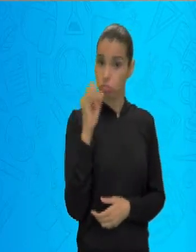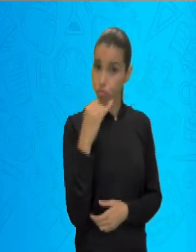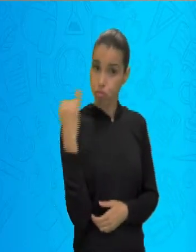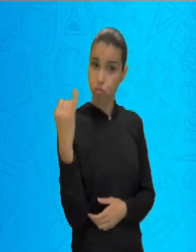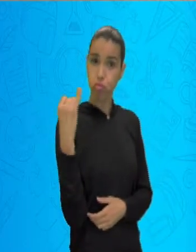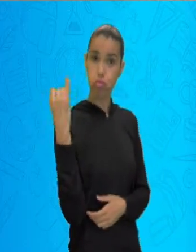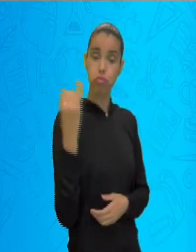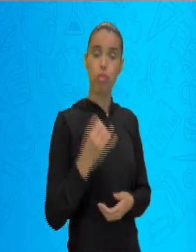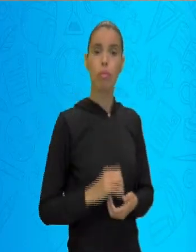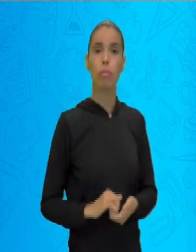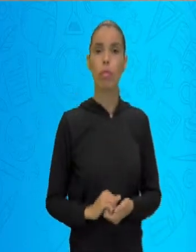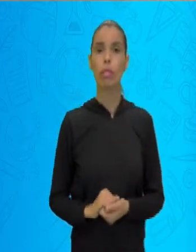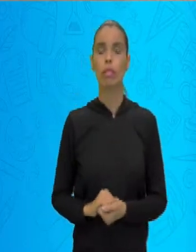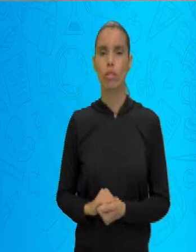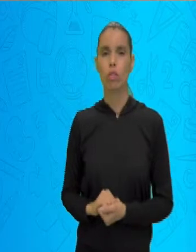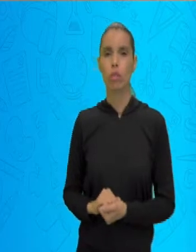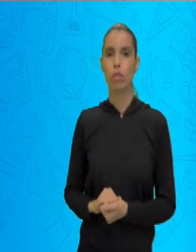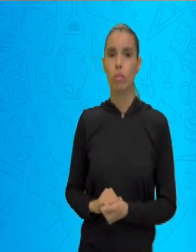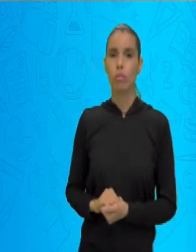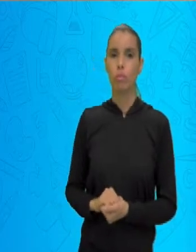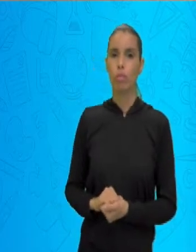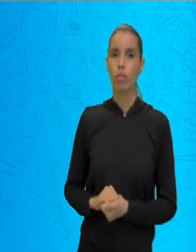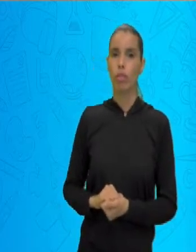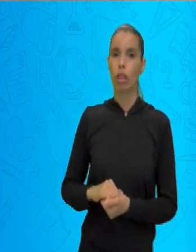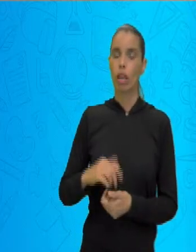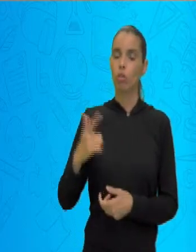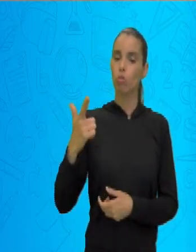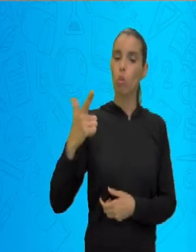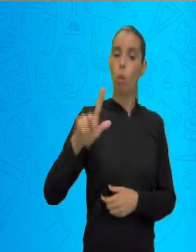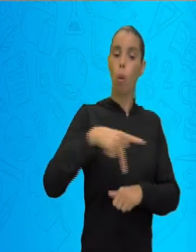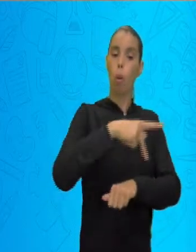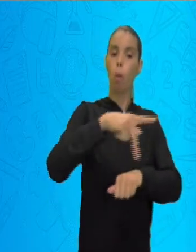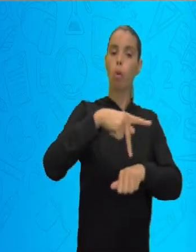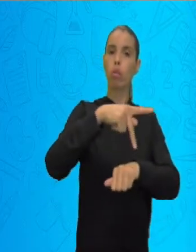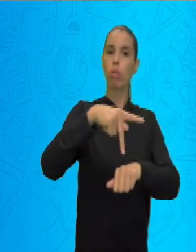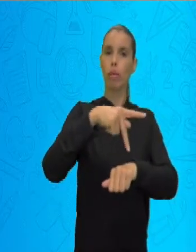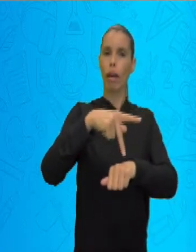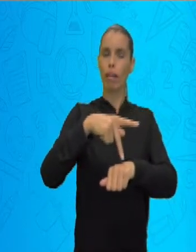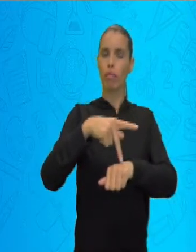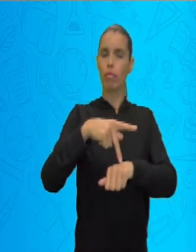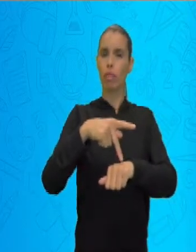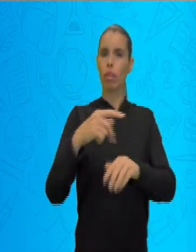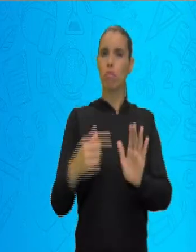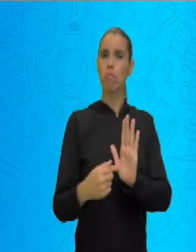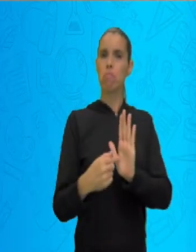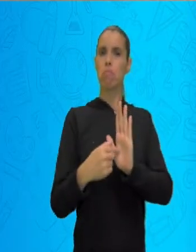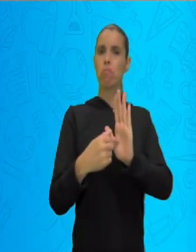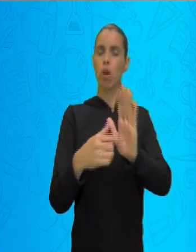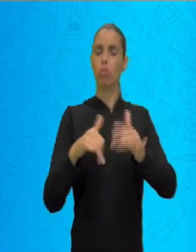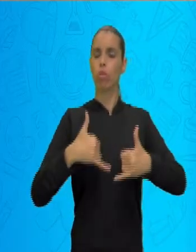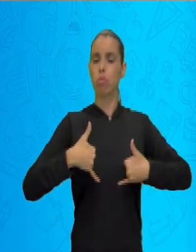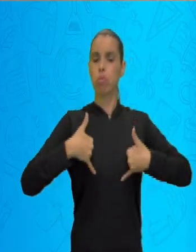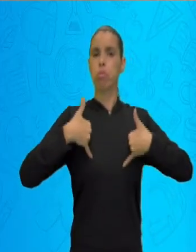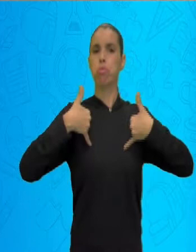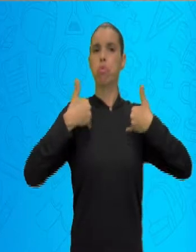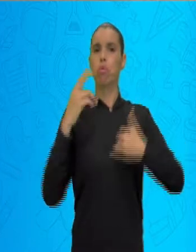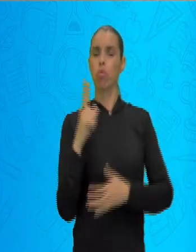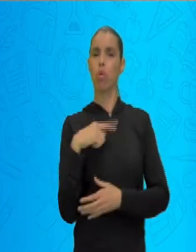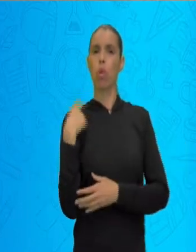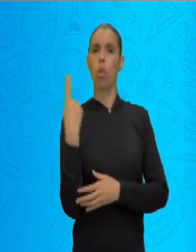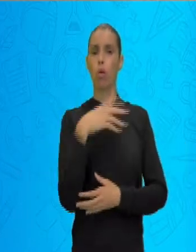tremular dessa bandeira lá fora, representa a mim e representa a você.